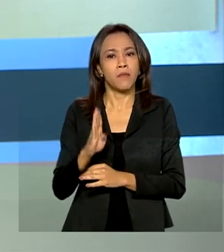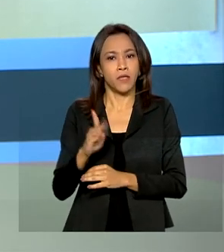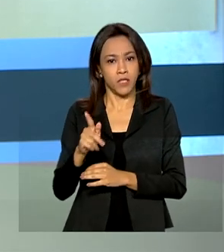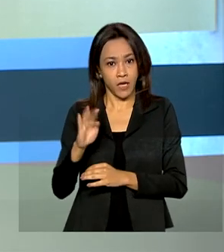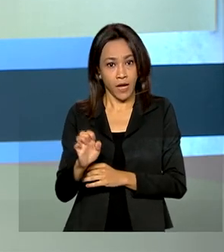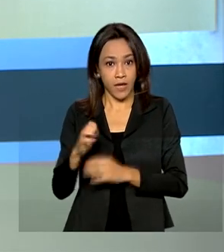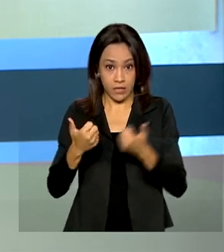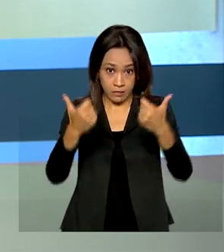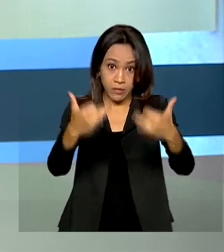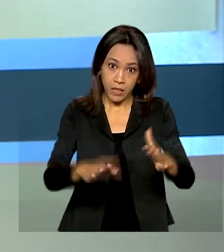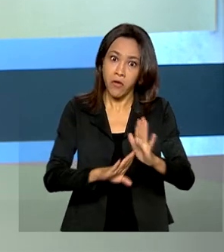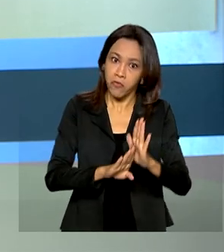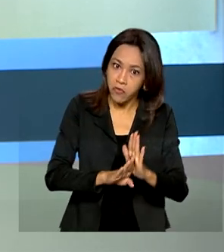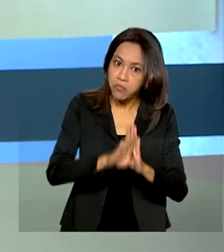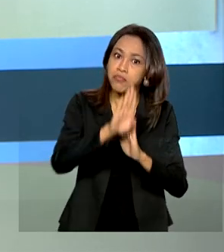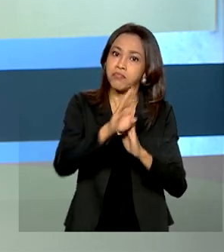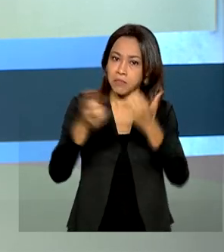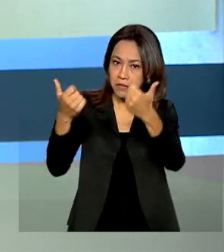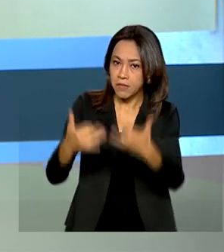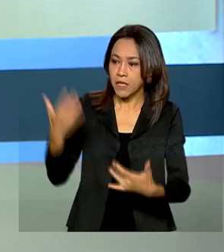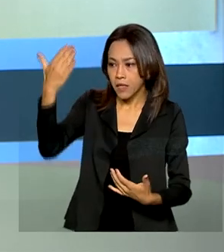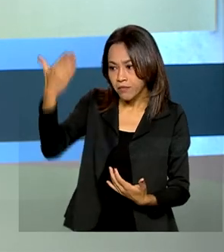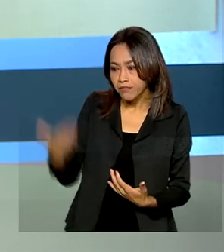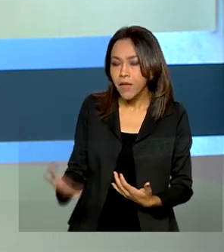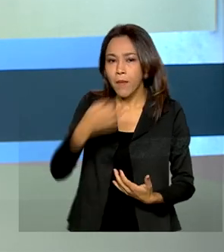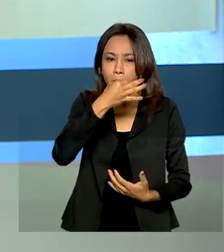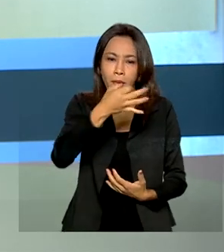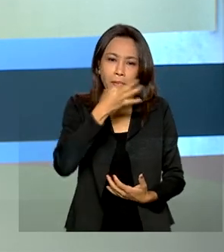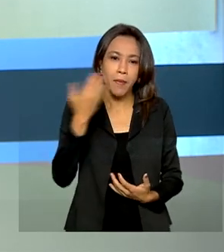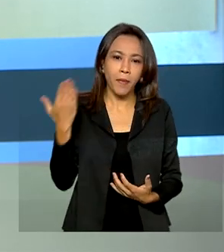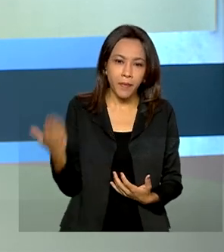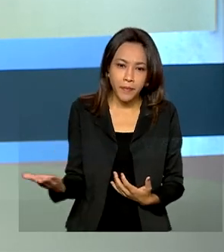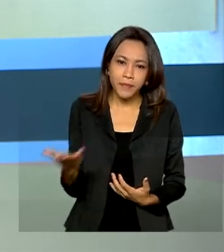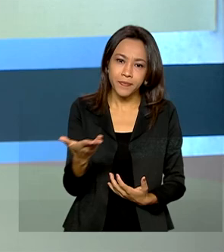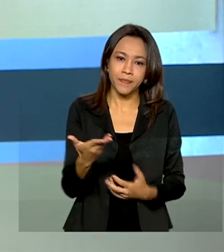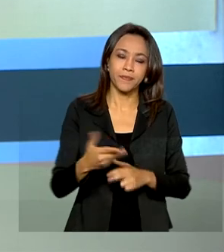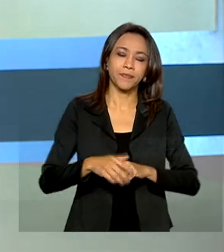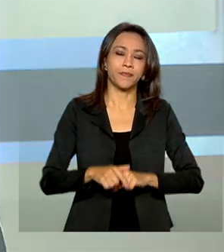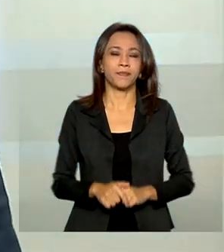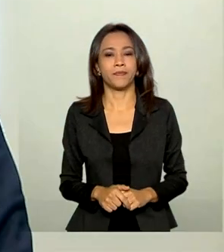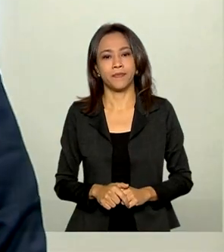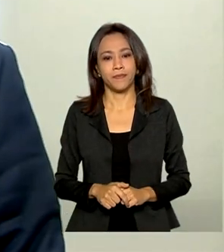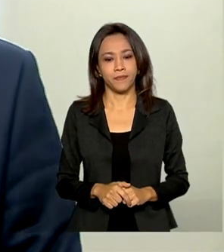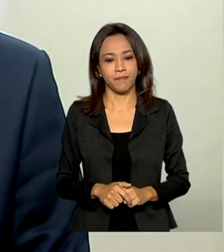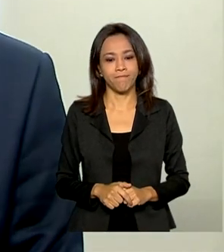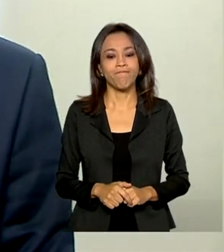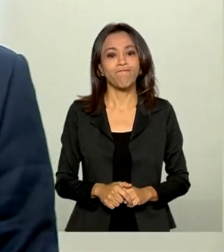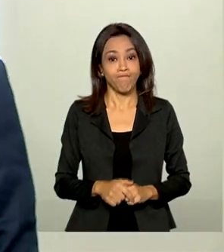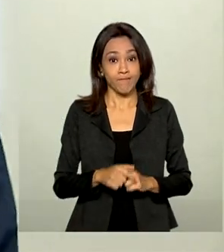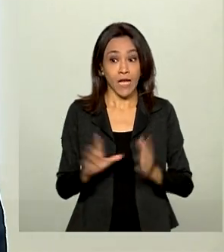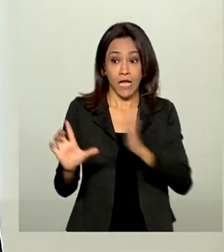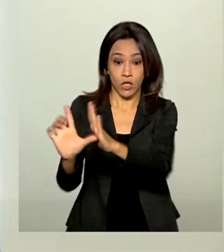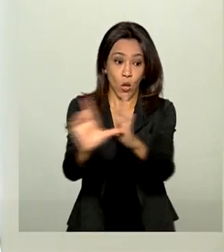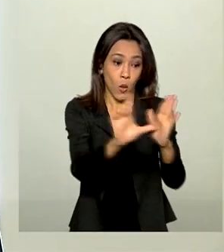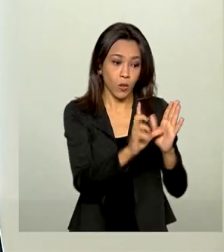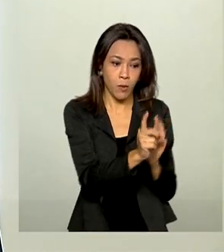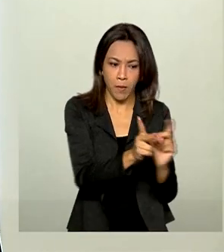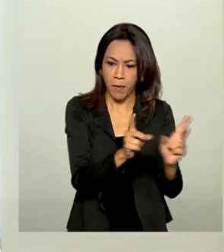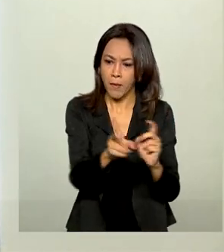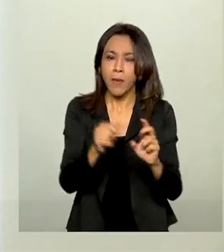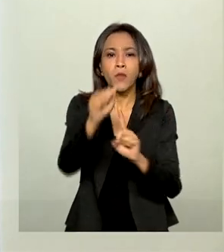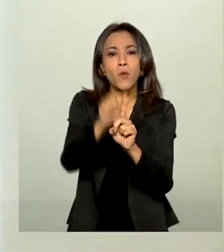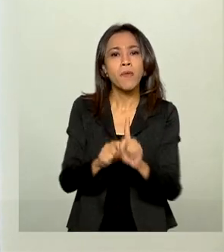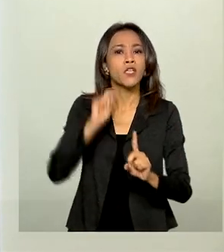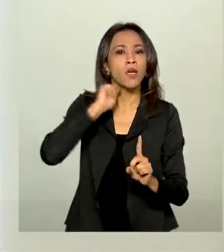desse crescimento é o cientista político e comentarista aqui da TV Brasil, Ricardo Caldas. O comércio varejista em abril apresentou um